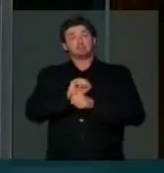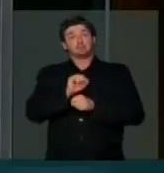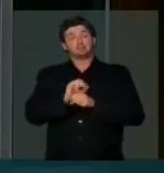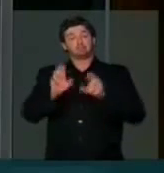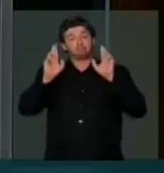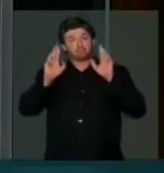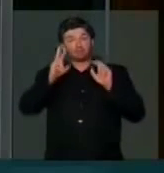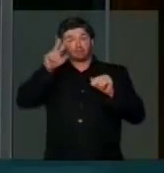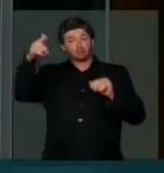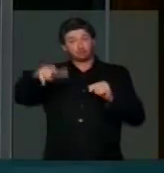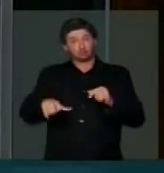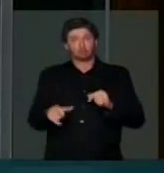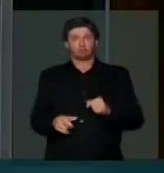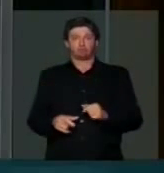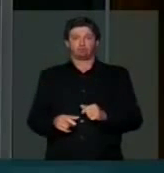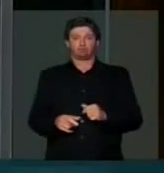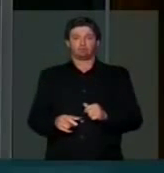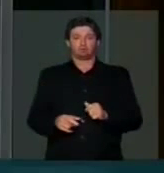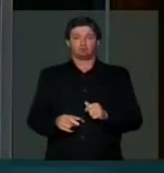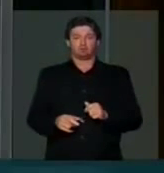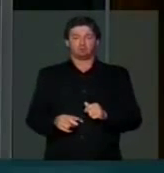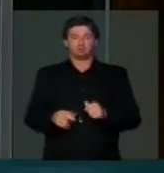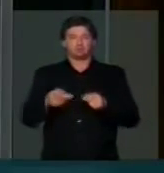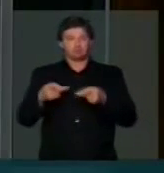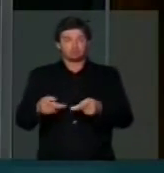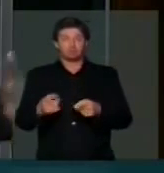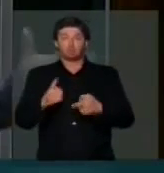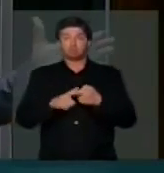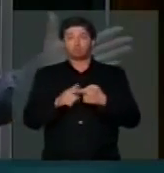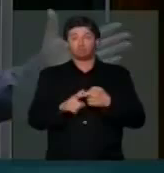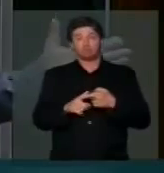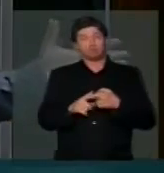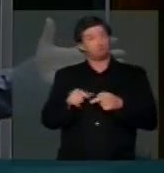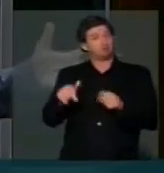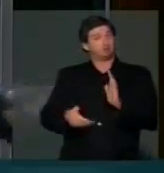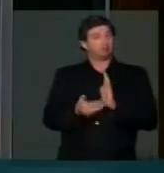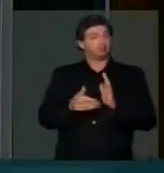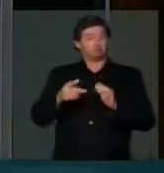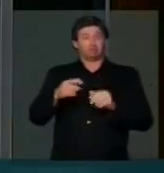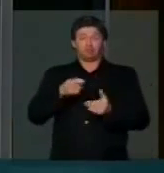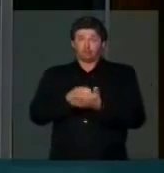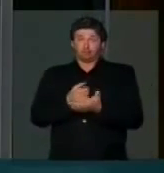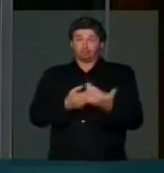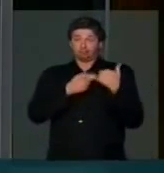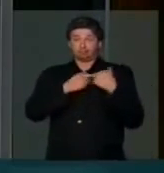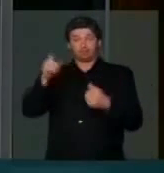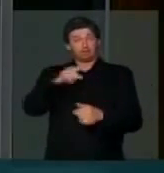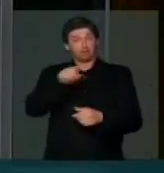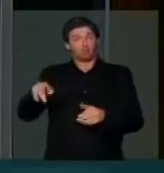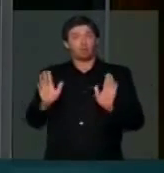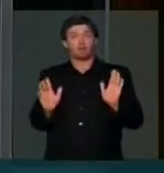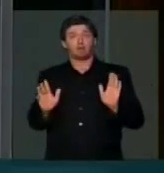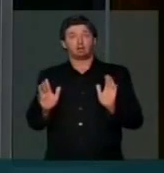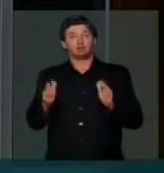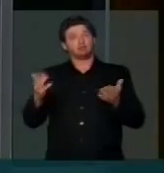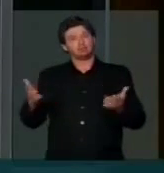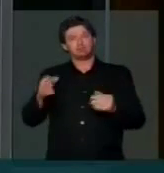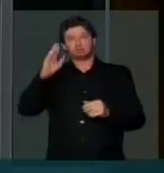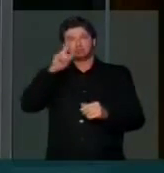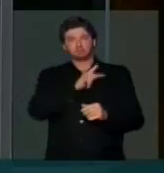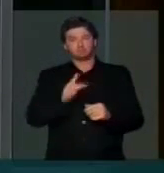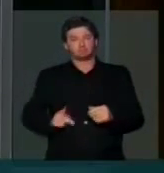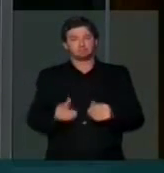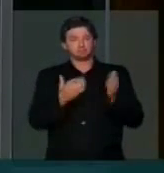que ela reveja o processo, projetos, porque senão essa casa vai ser obrigada a rejeitá-la. Por isso, Sr.